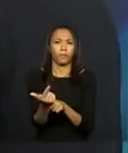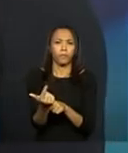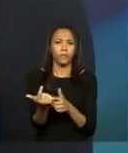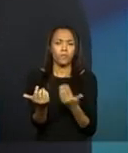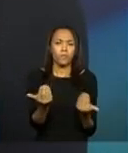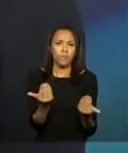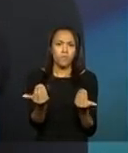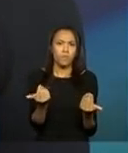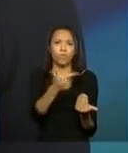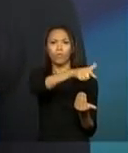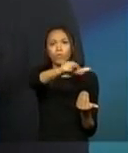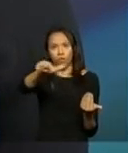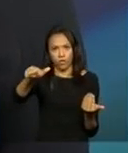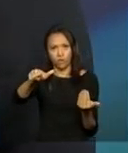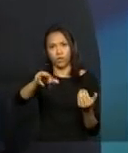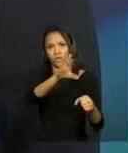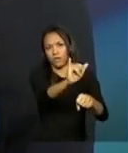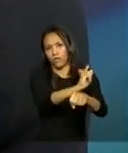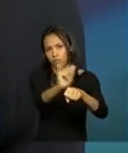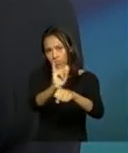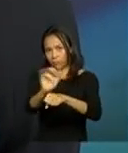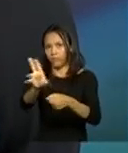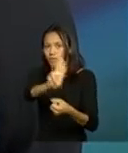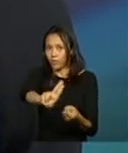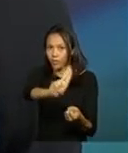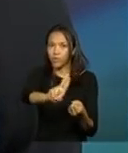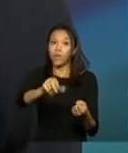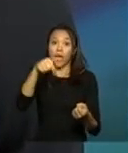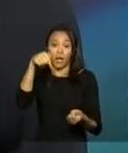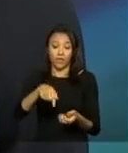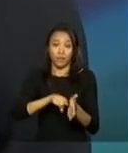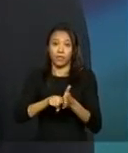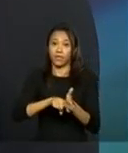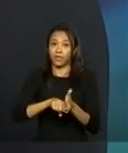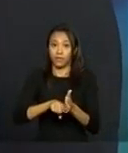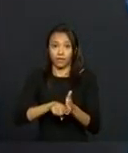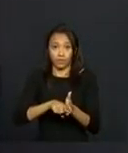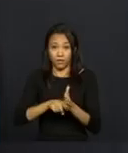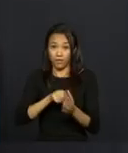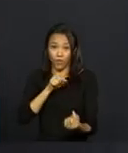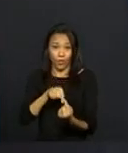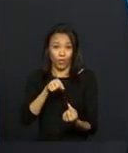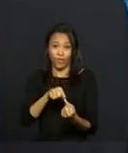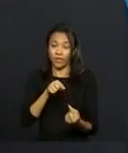outros meios, porém, é inegável que essa pesquisa não é boa para setor de revistas.